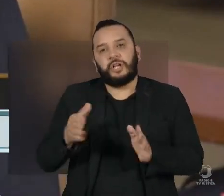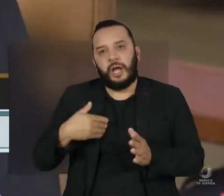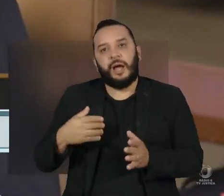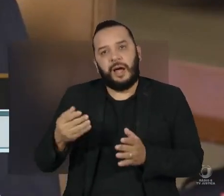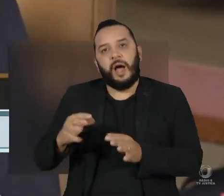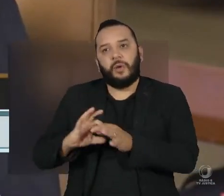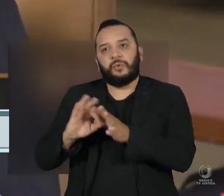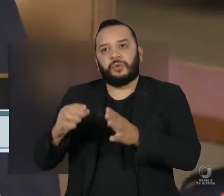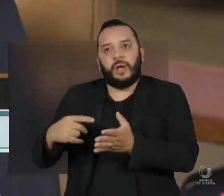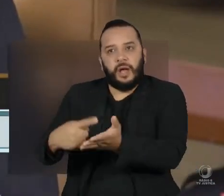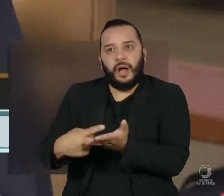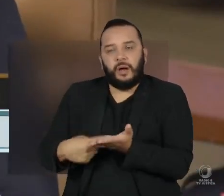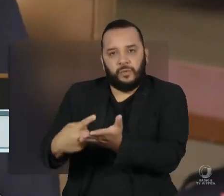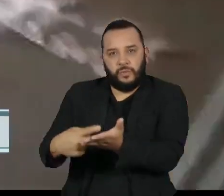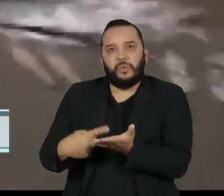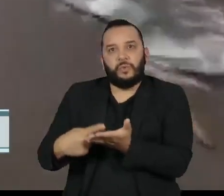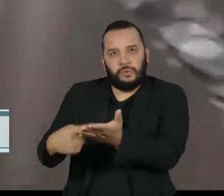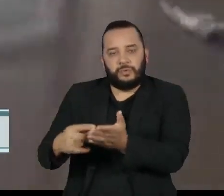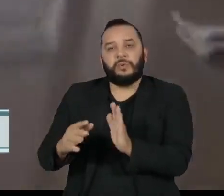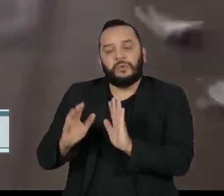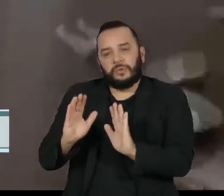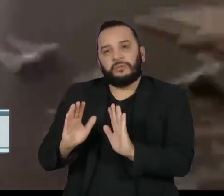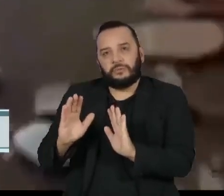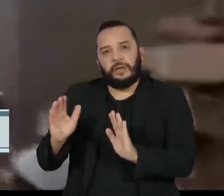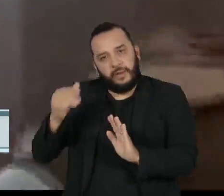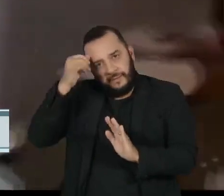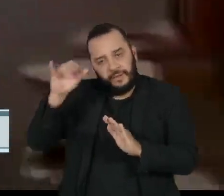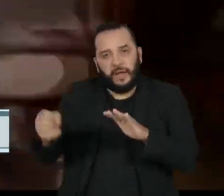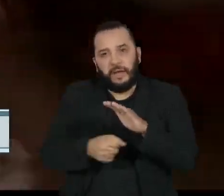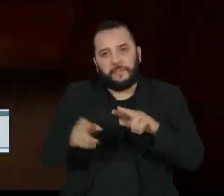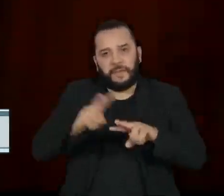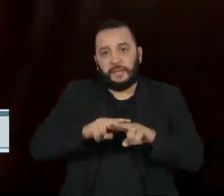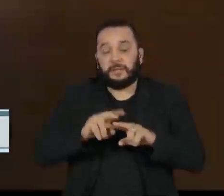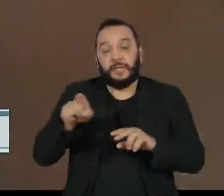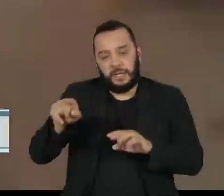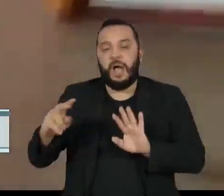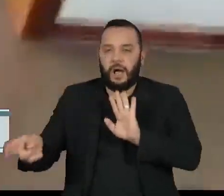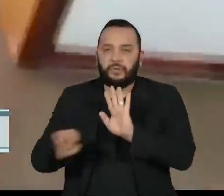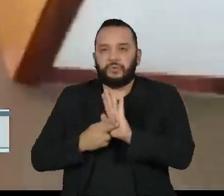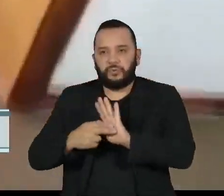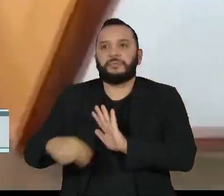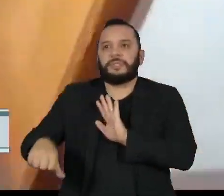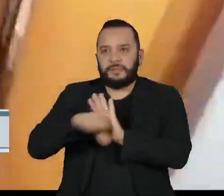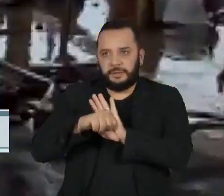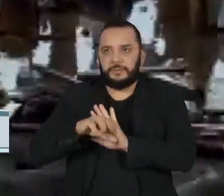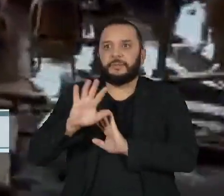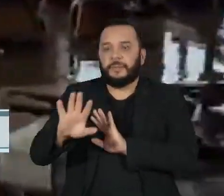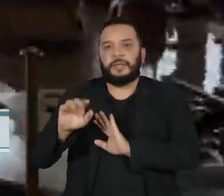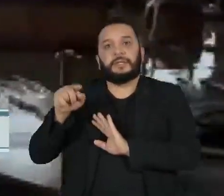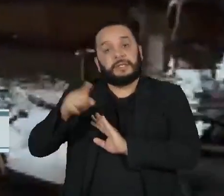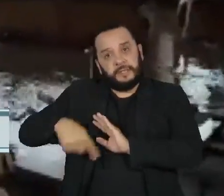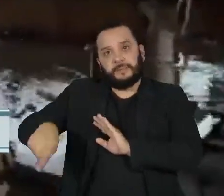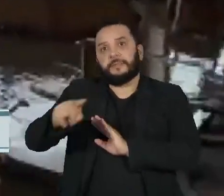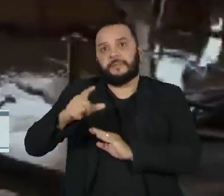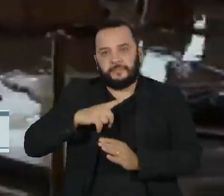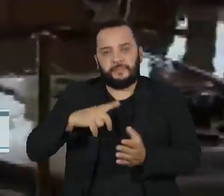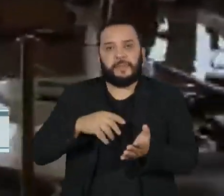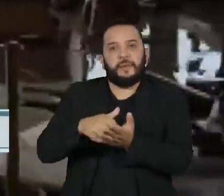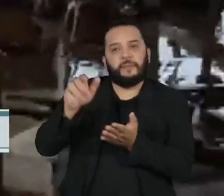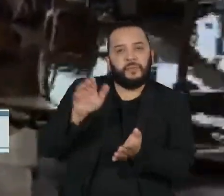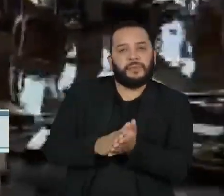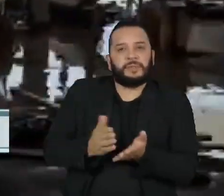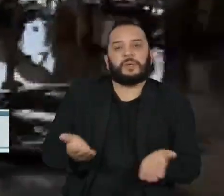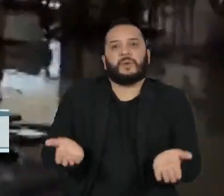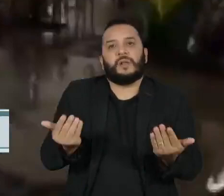acordos de não persecução penal. Nesse caso, os suspeitos assumem o crime de que são acusados e, em troca, recebem punições mais